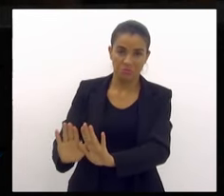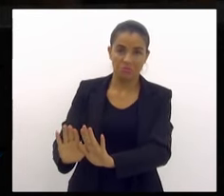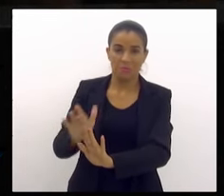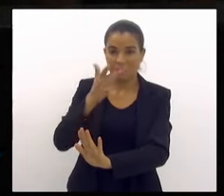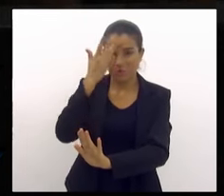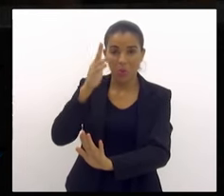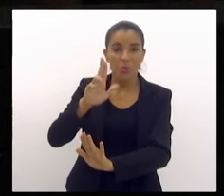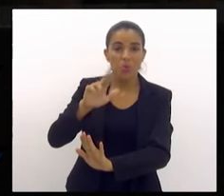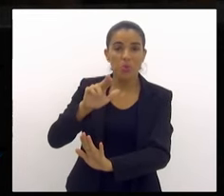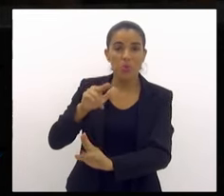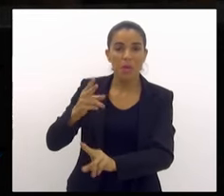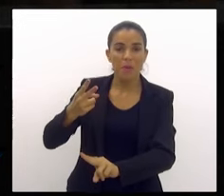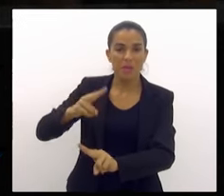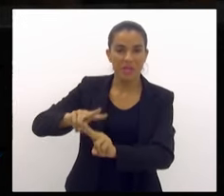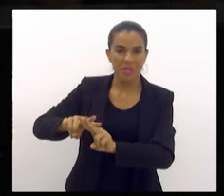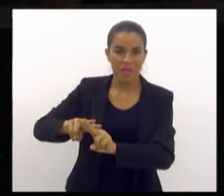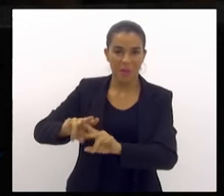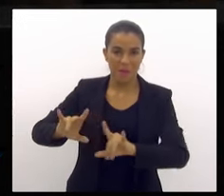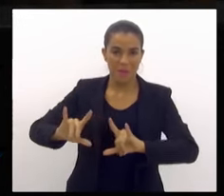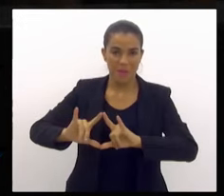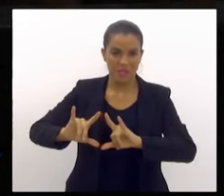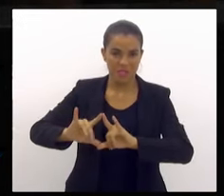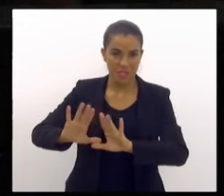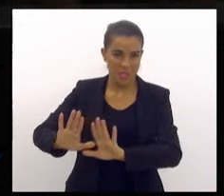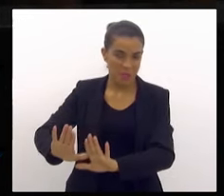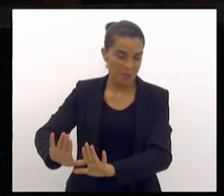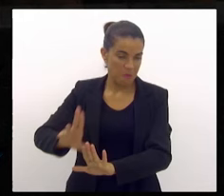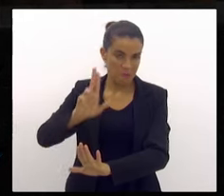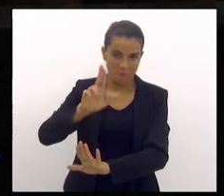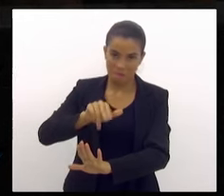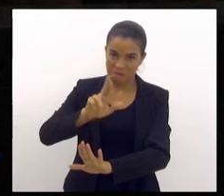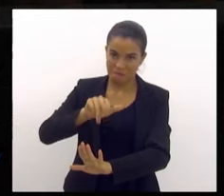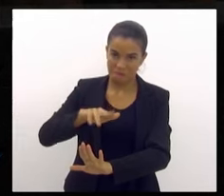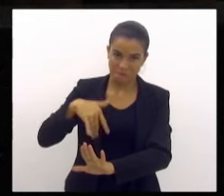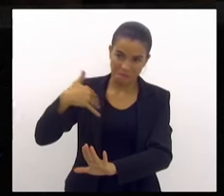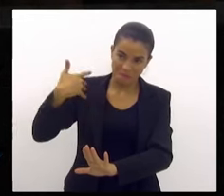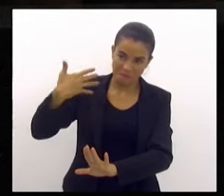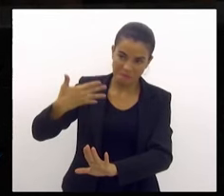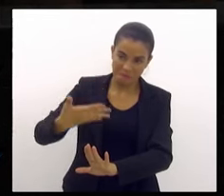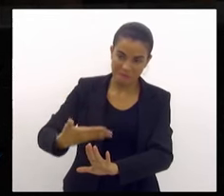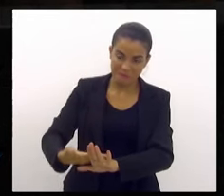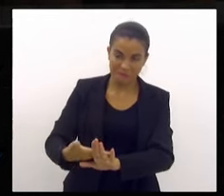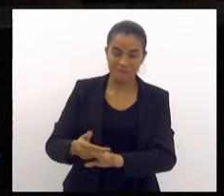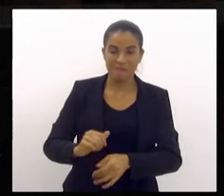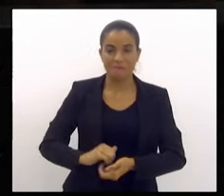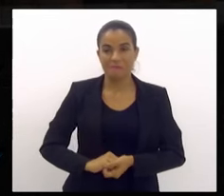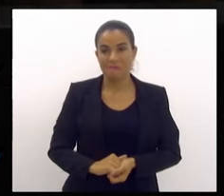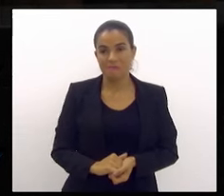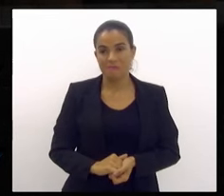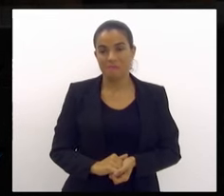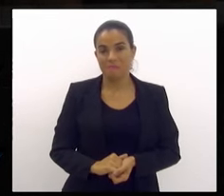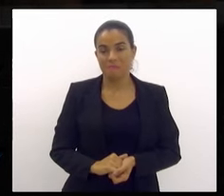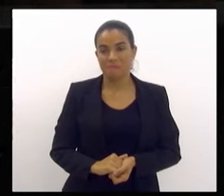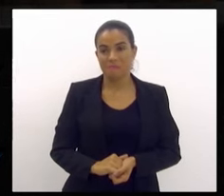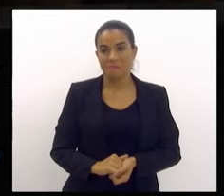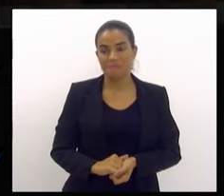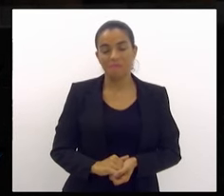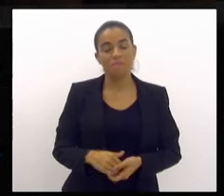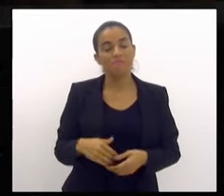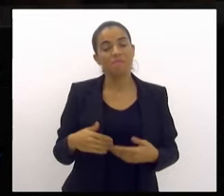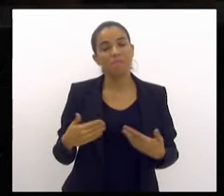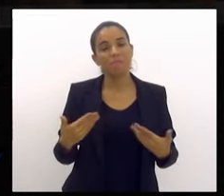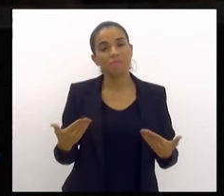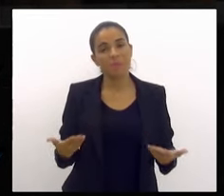prendeu ninguém. Ninguém prendeu ninguém. E aí, eu